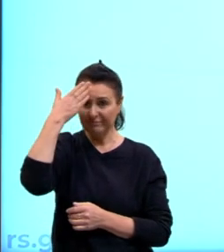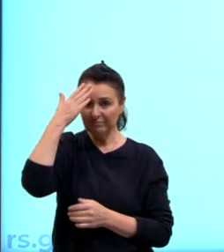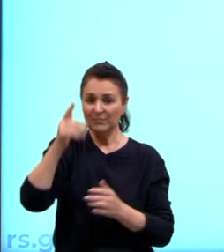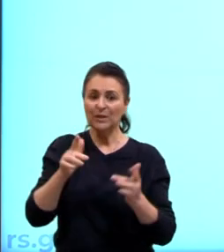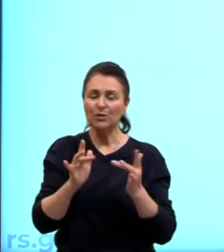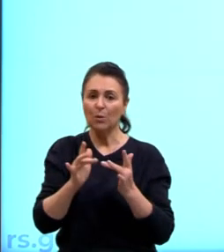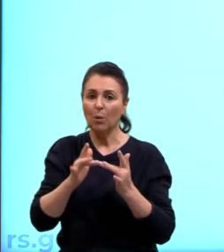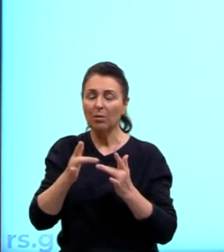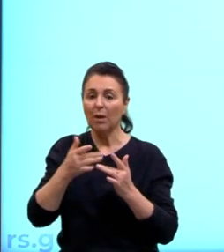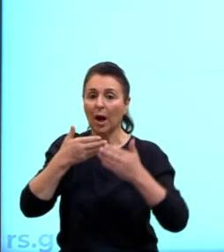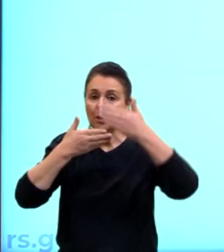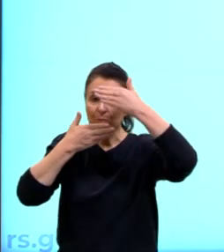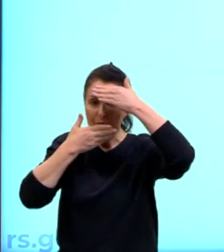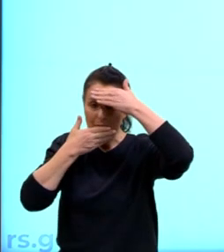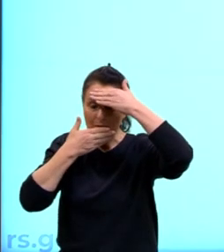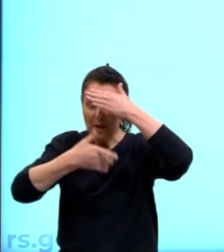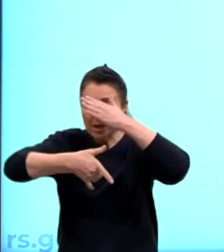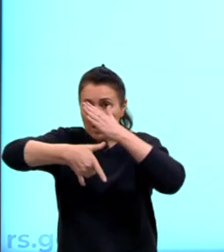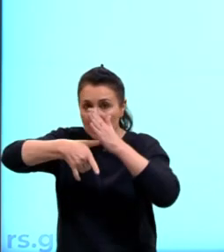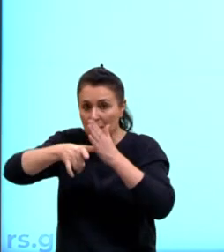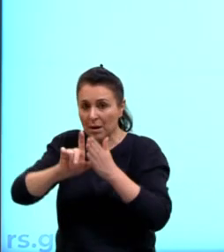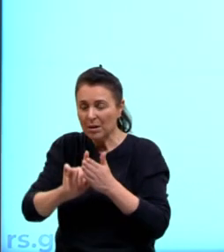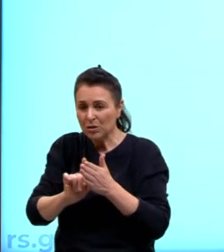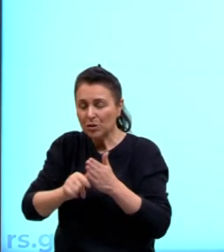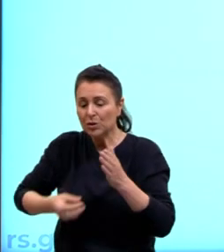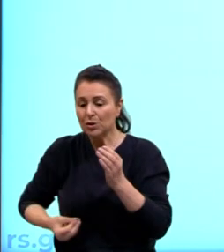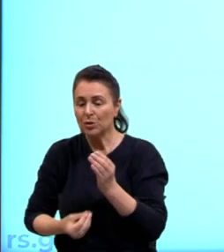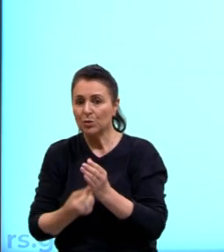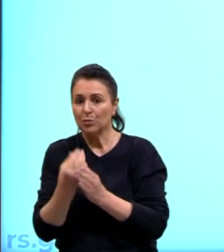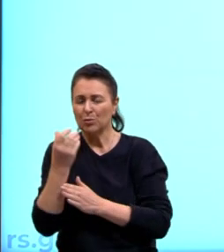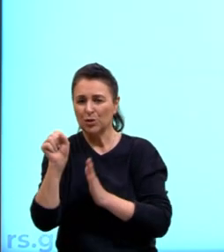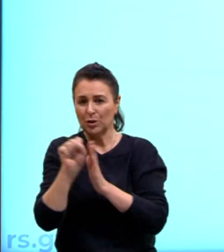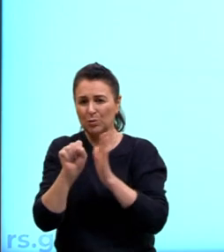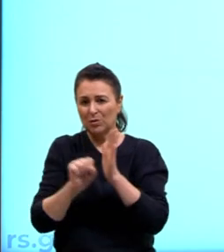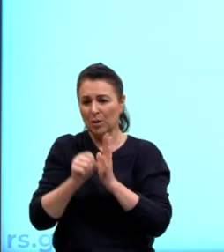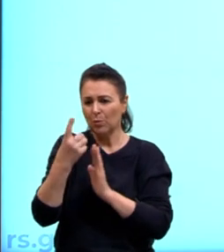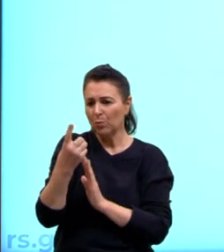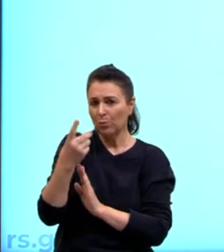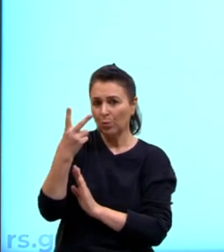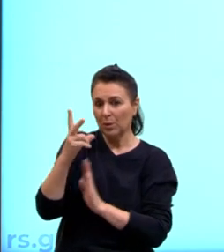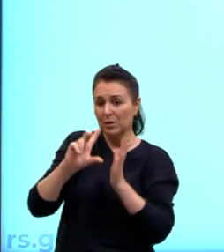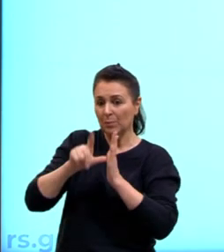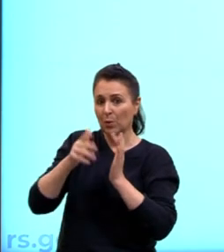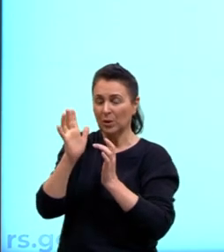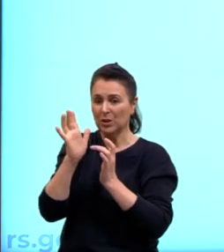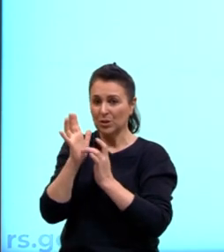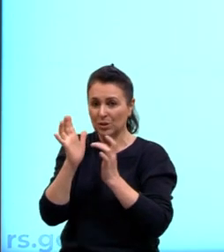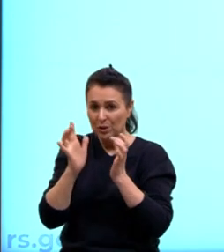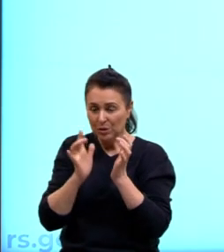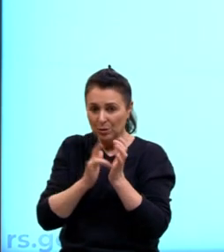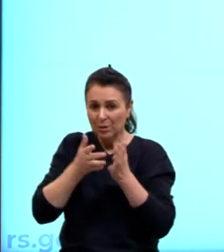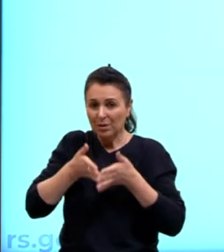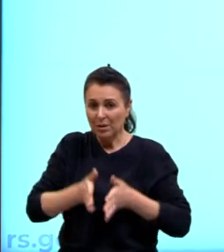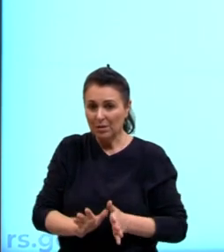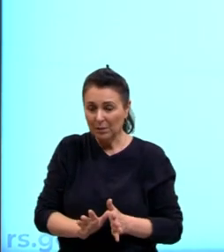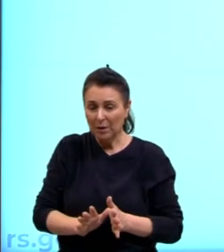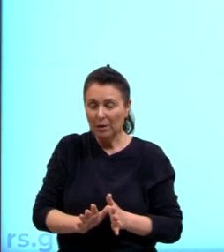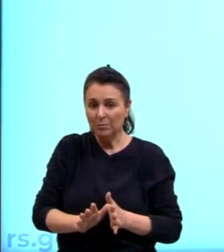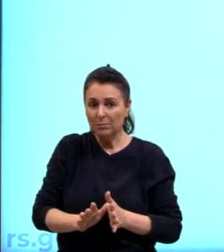antes até do surgimento do Islã, entre o século I, II d.C., até o século X,